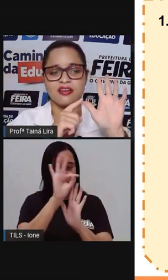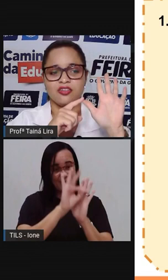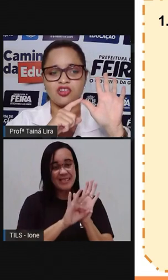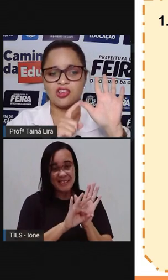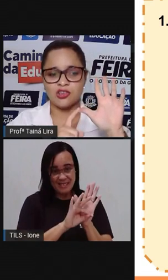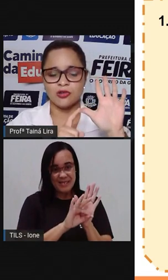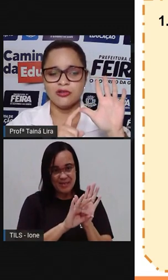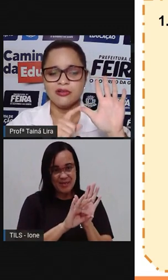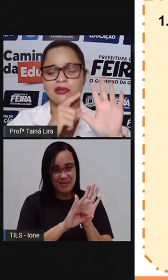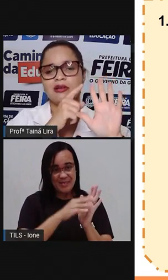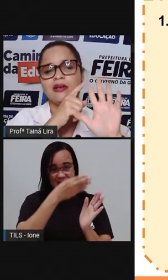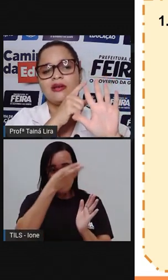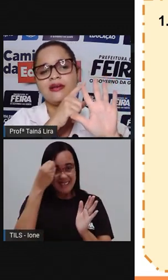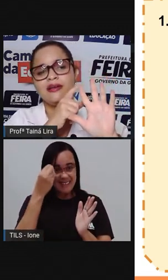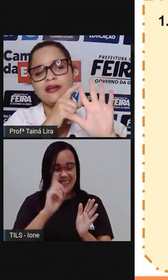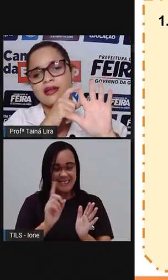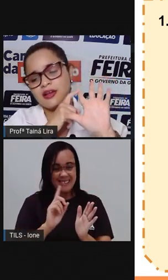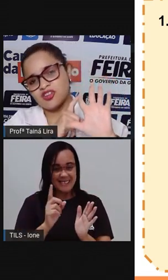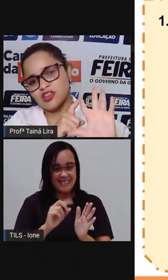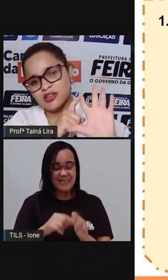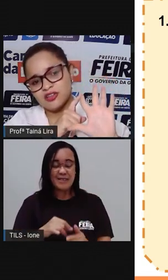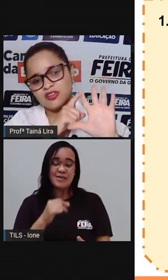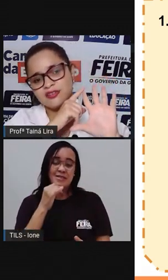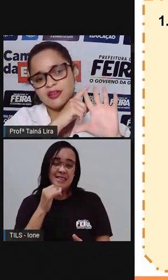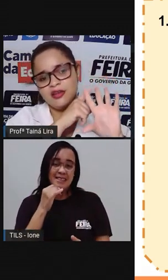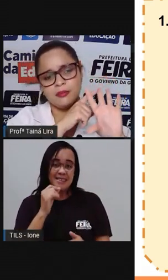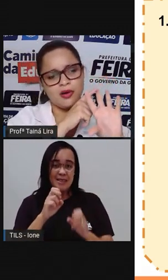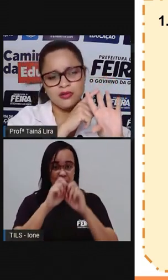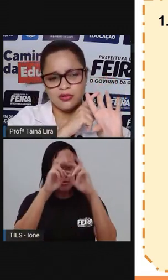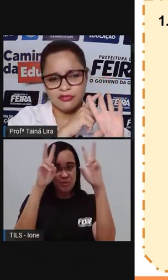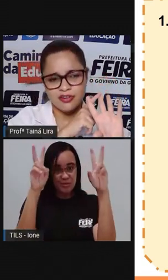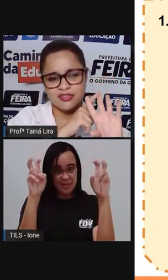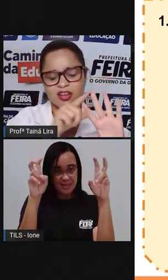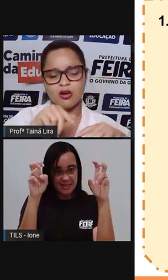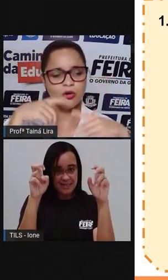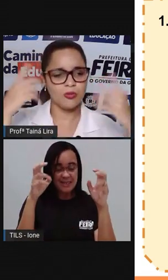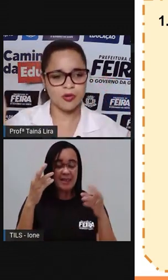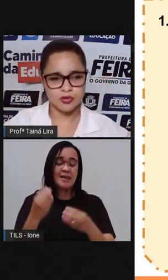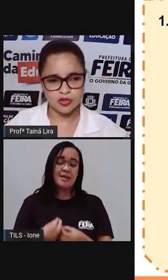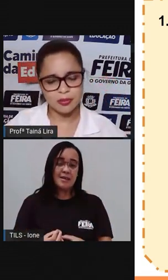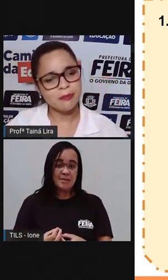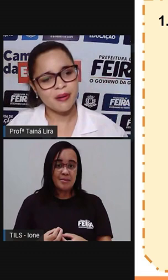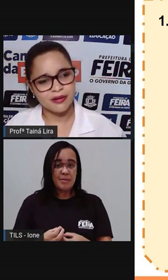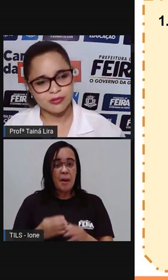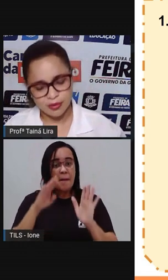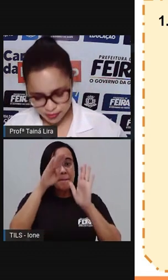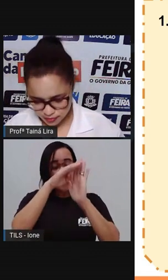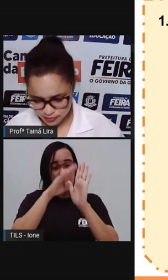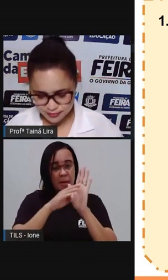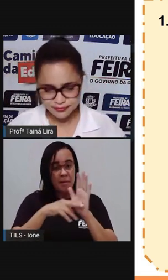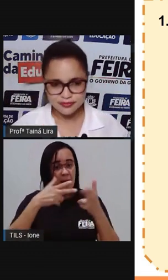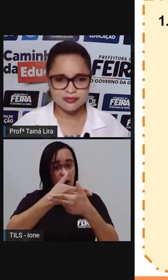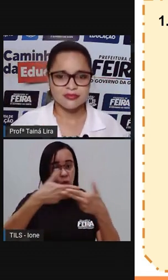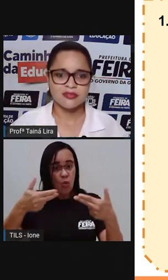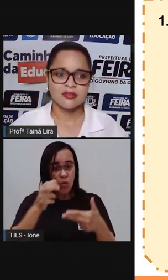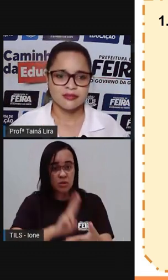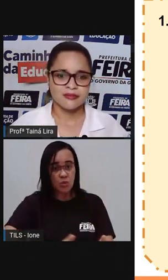esquecer, título, ingredientes e modo de fazer ou modo de preparo, tá bom?